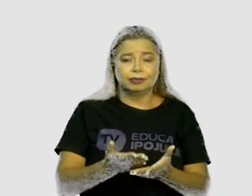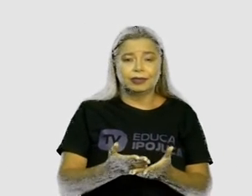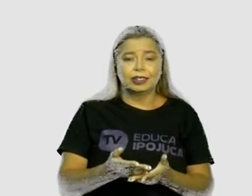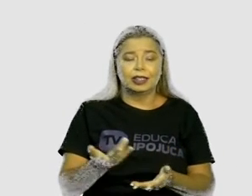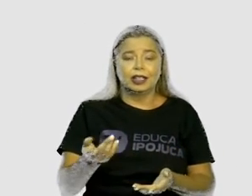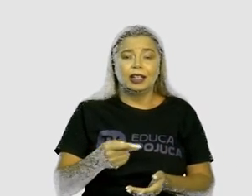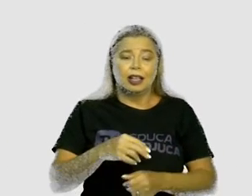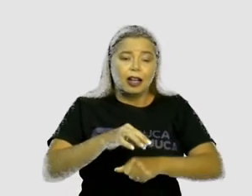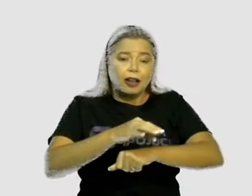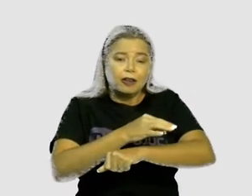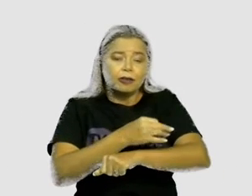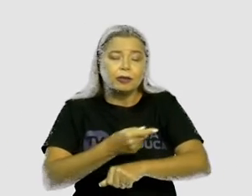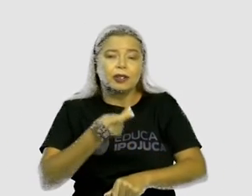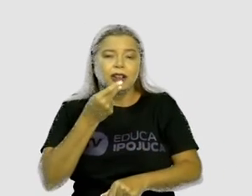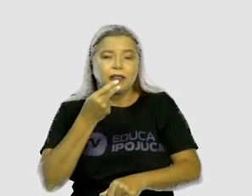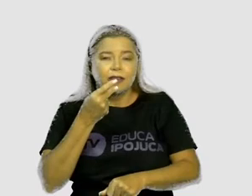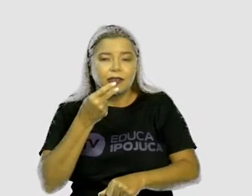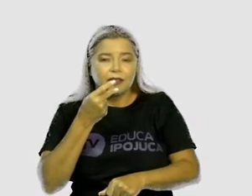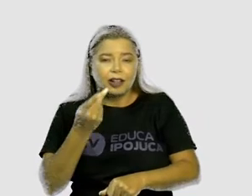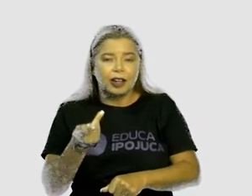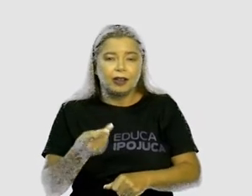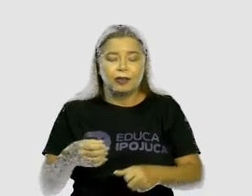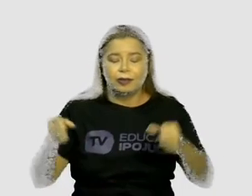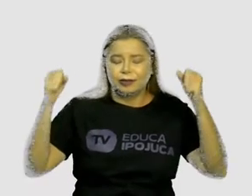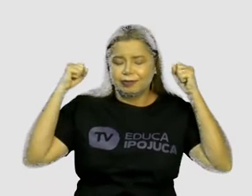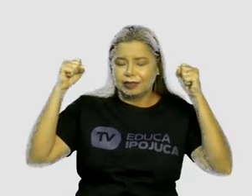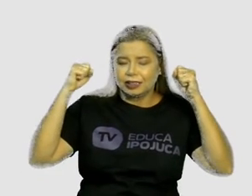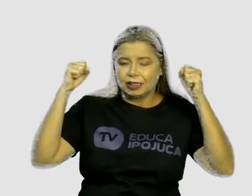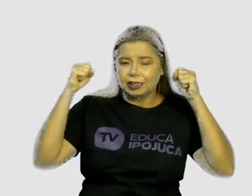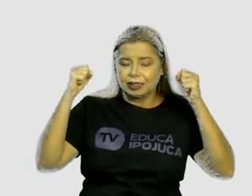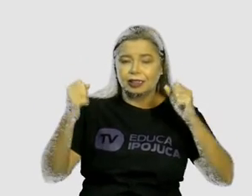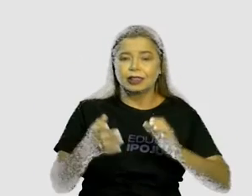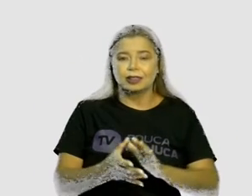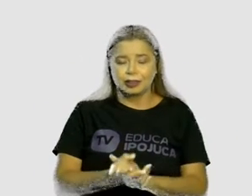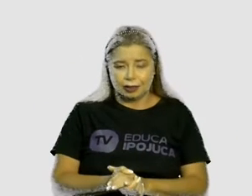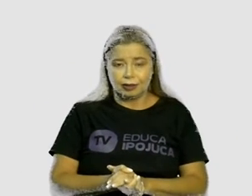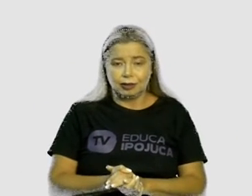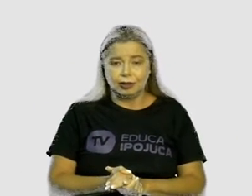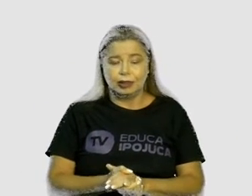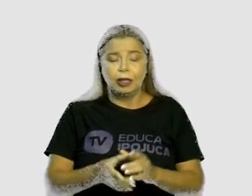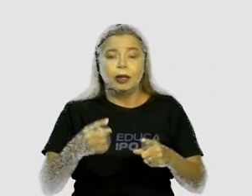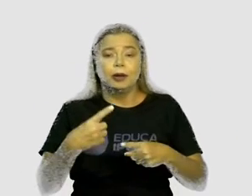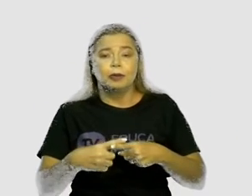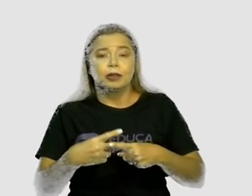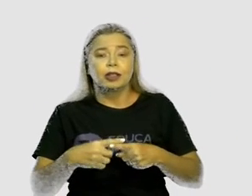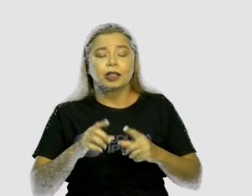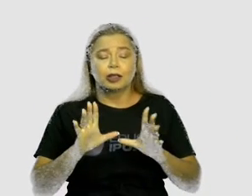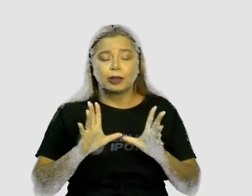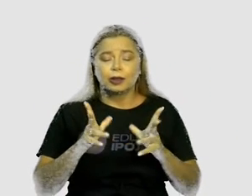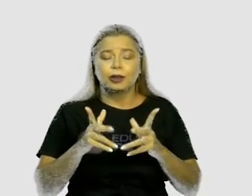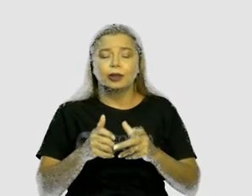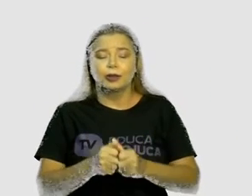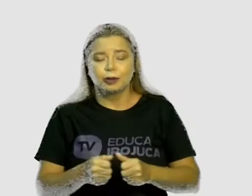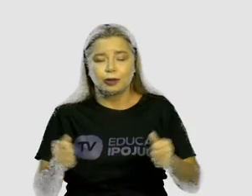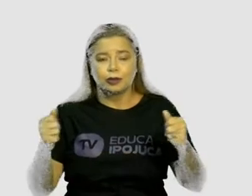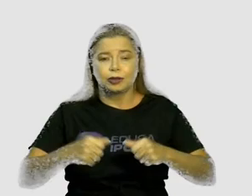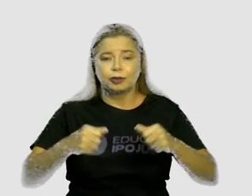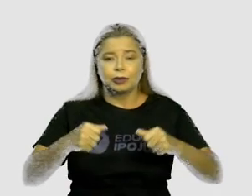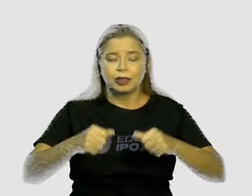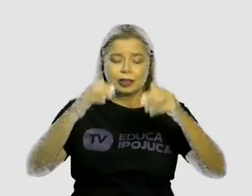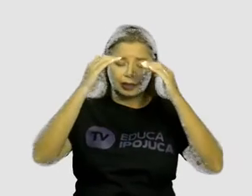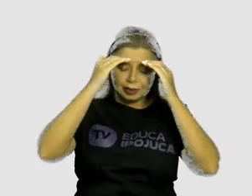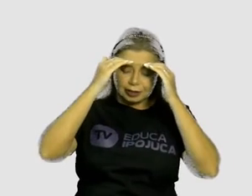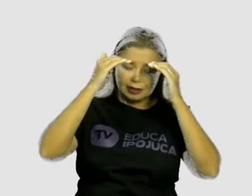essa lição de morar. contra a farta de respeito, cada um tem seu direito, até nas leis